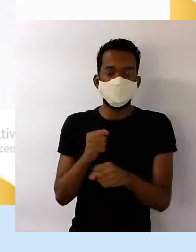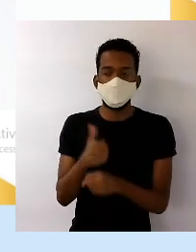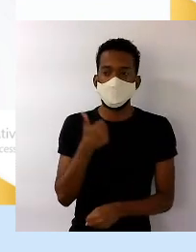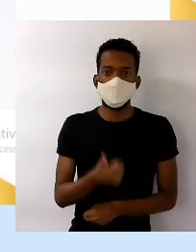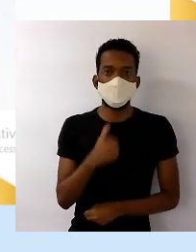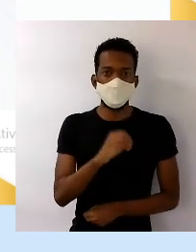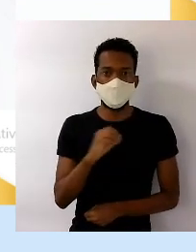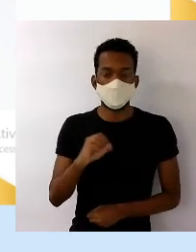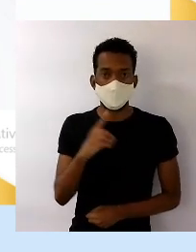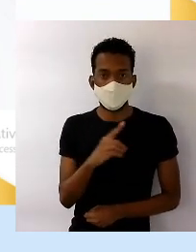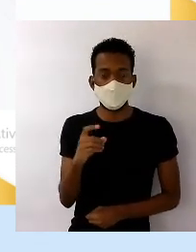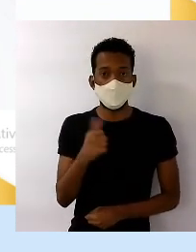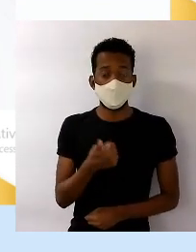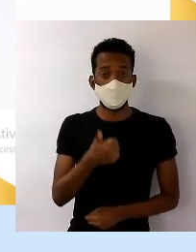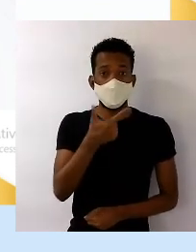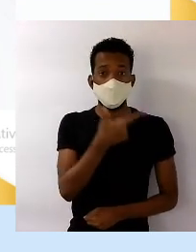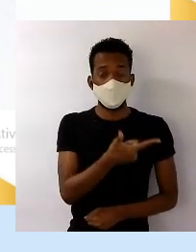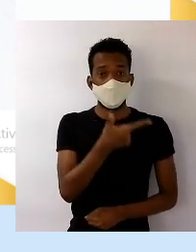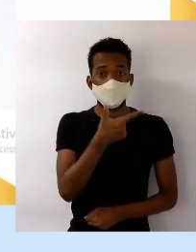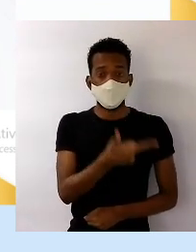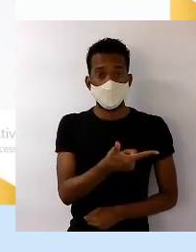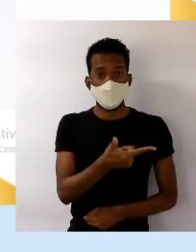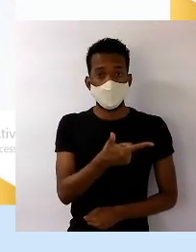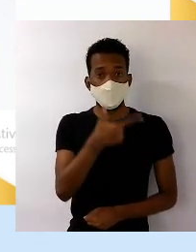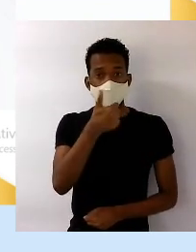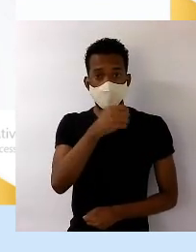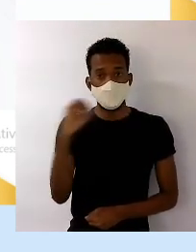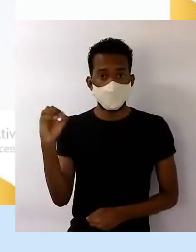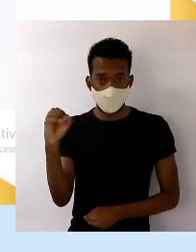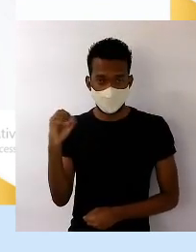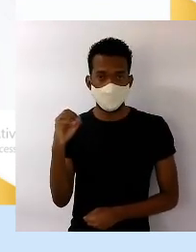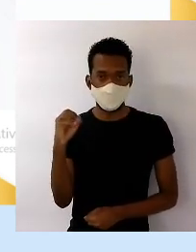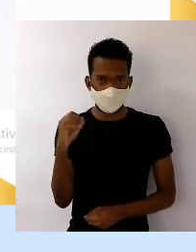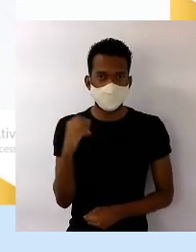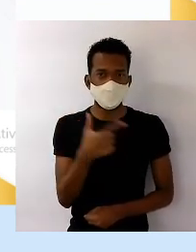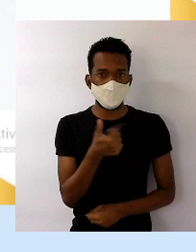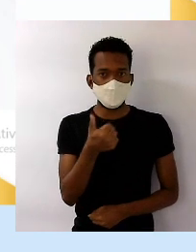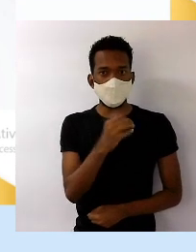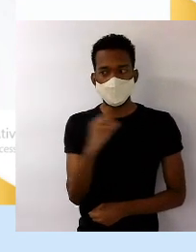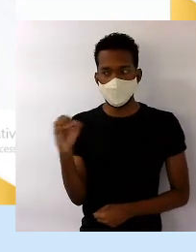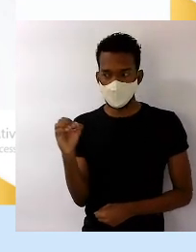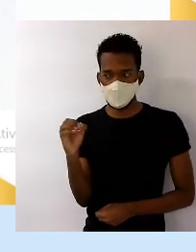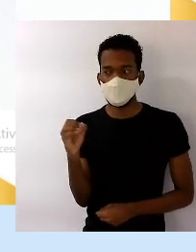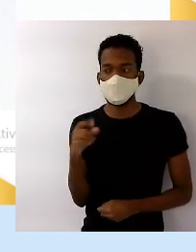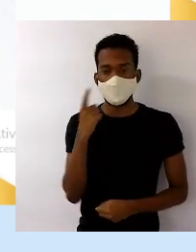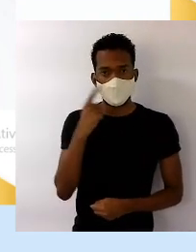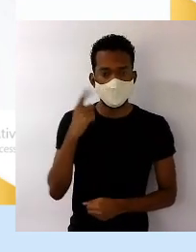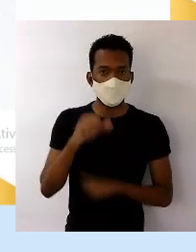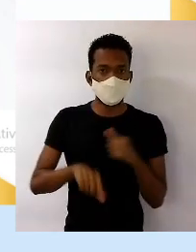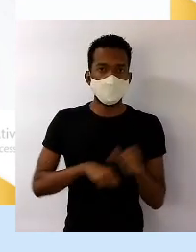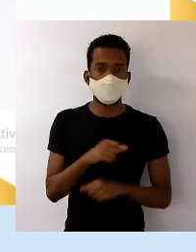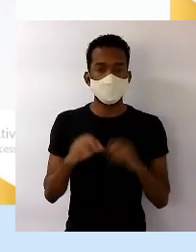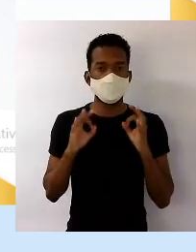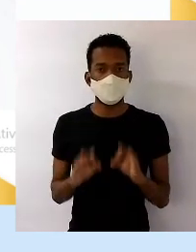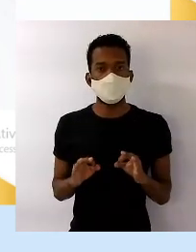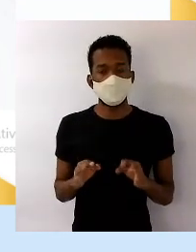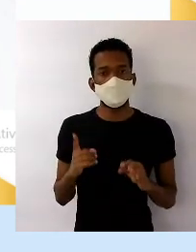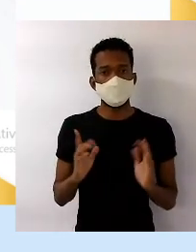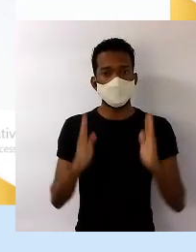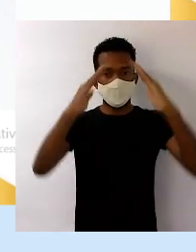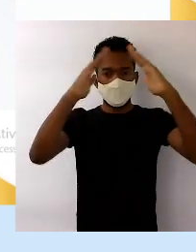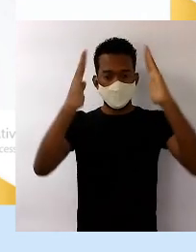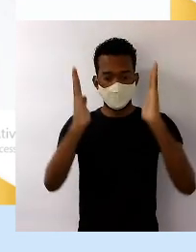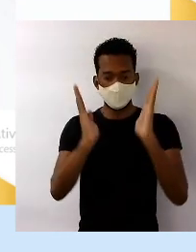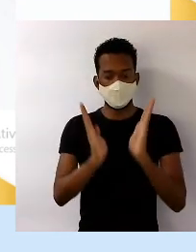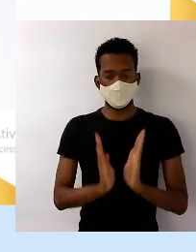tem que fazer. E ela dá alguns dados aí interessantes. Ela mostra, tá vendo que ela mudou totalmente. A base dela é bem menor